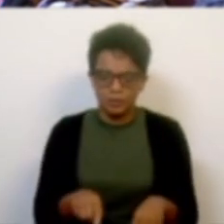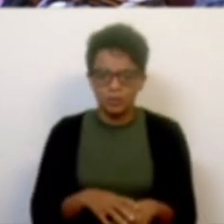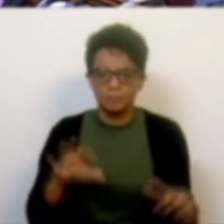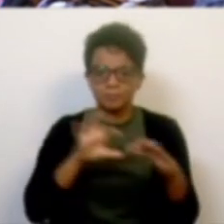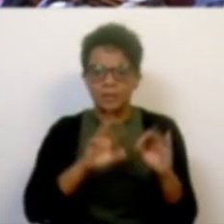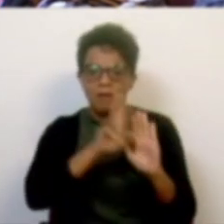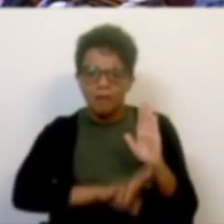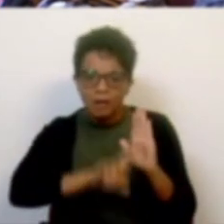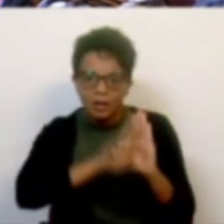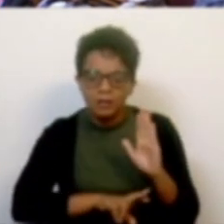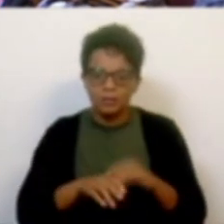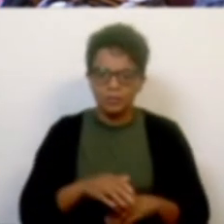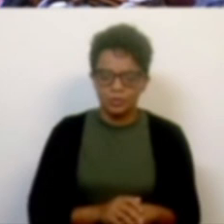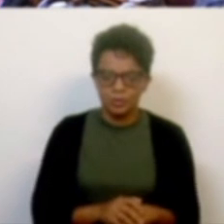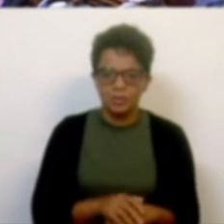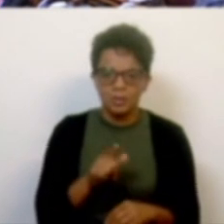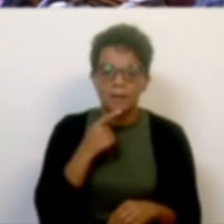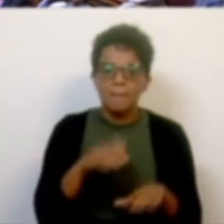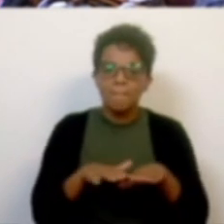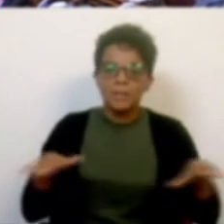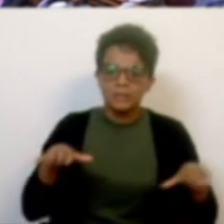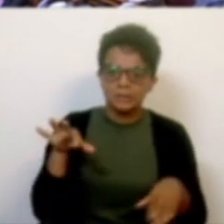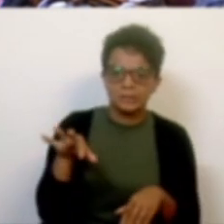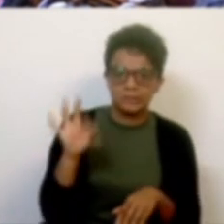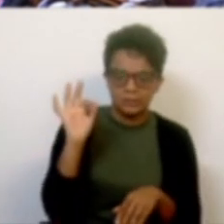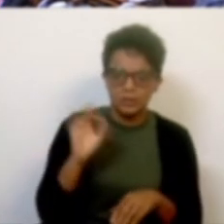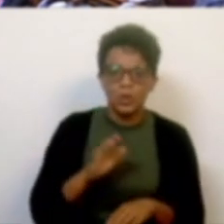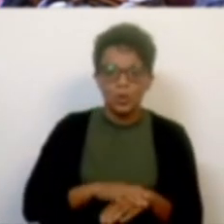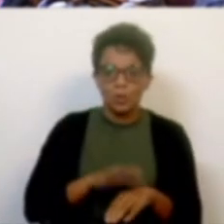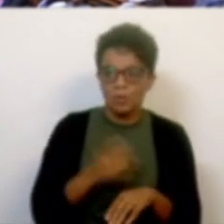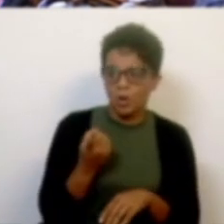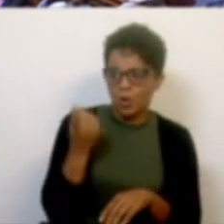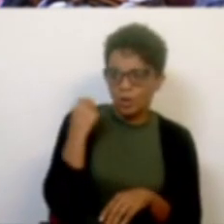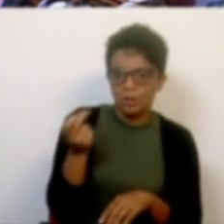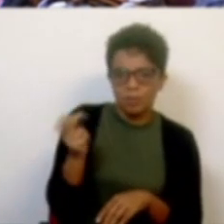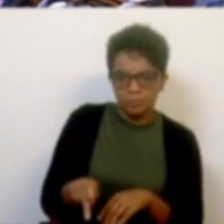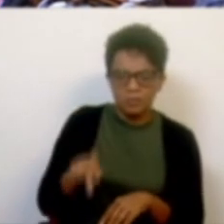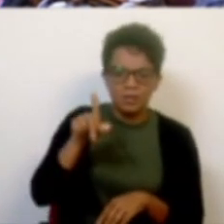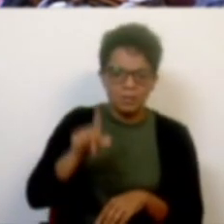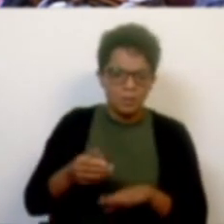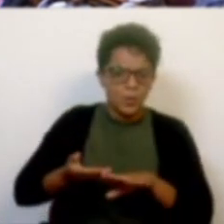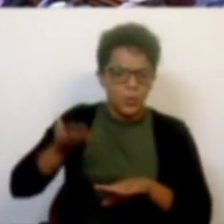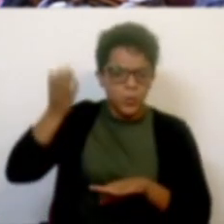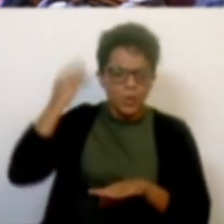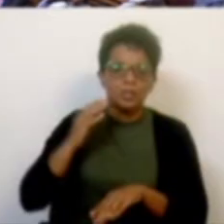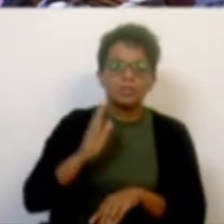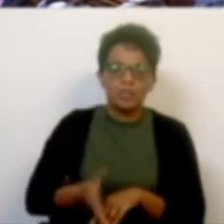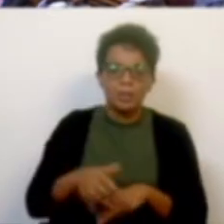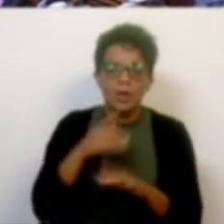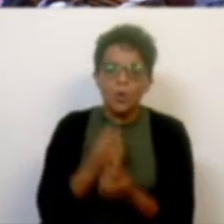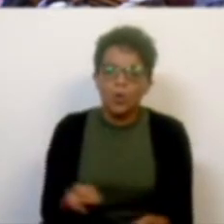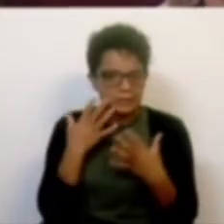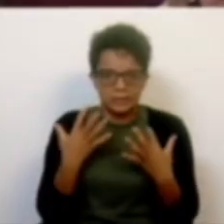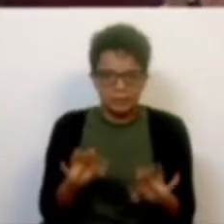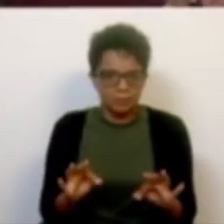regras da eleição desta mesa, para que o que aconteceu ontem e já tinha acontecido antes, não se volte a